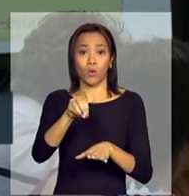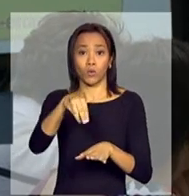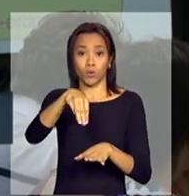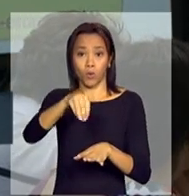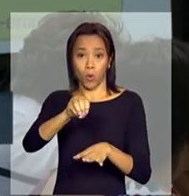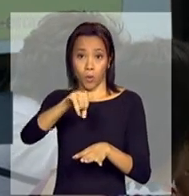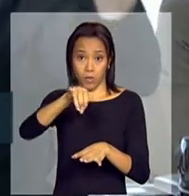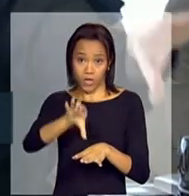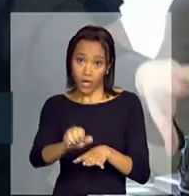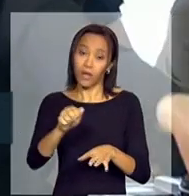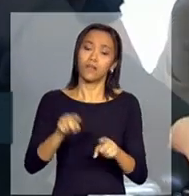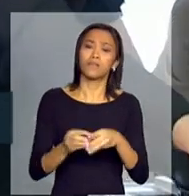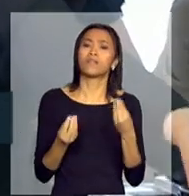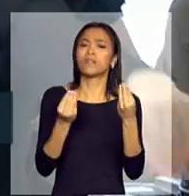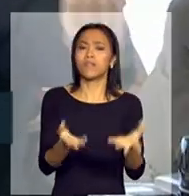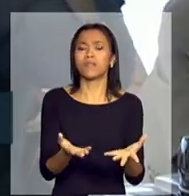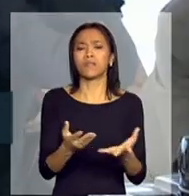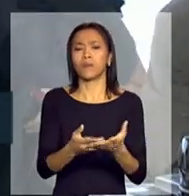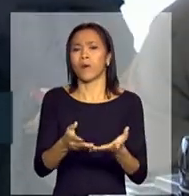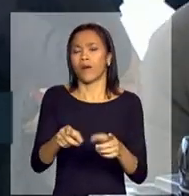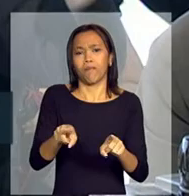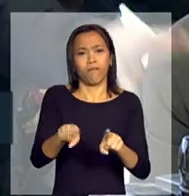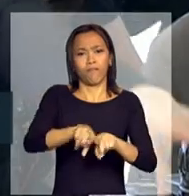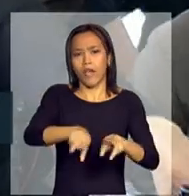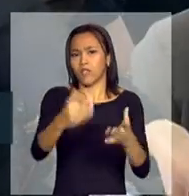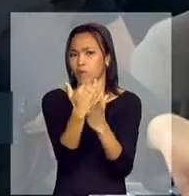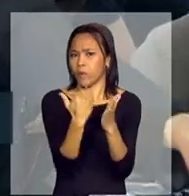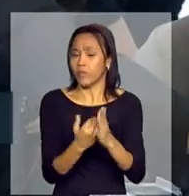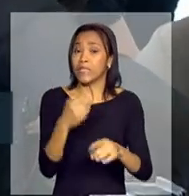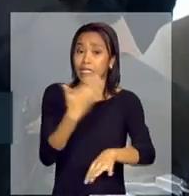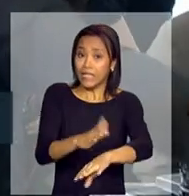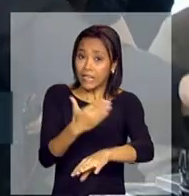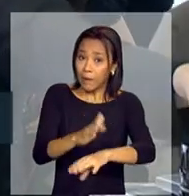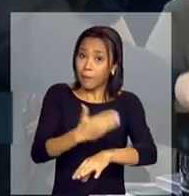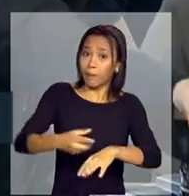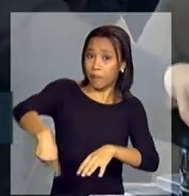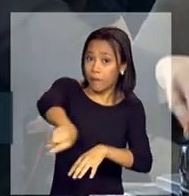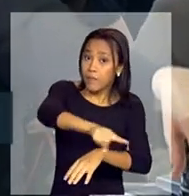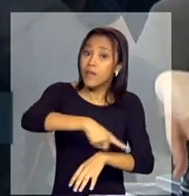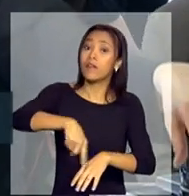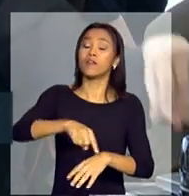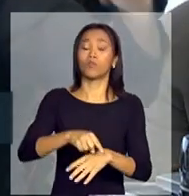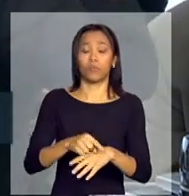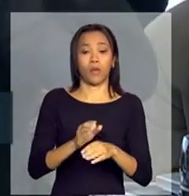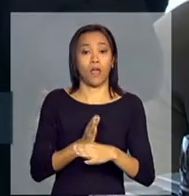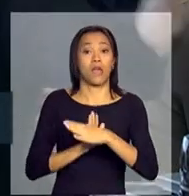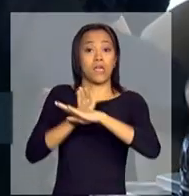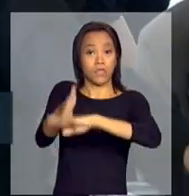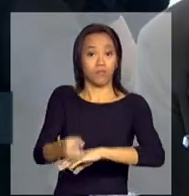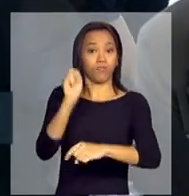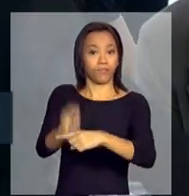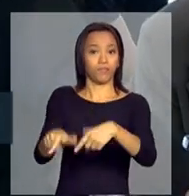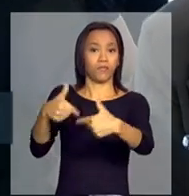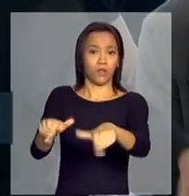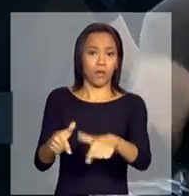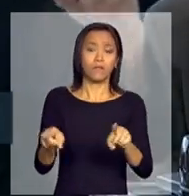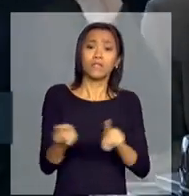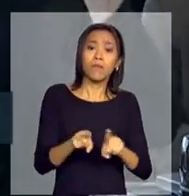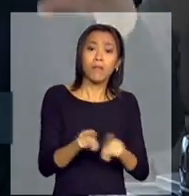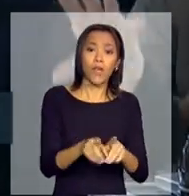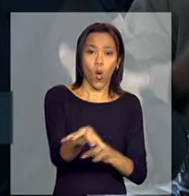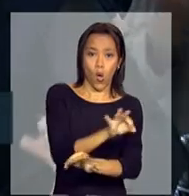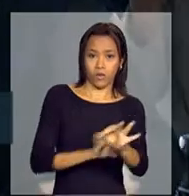para a nossa população, através de economia popular e solidária, qualificação para o emprego, organização dos